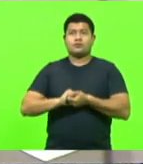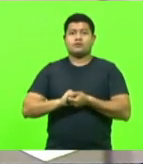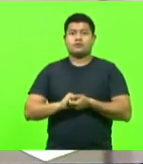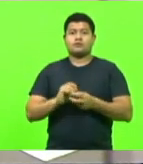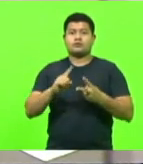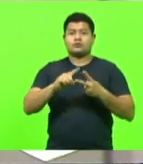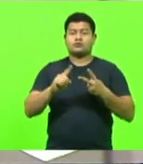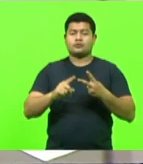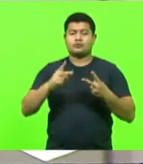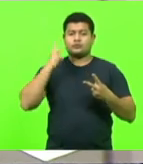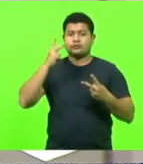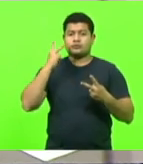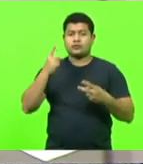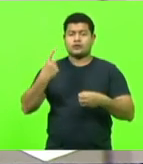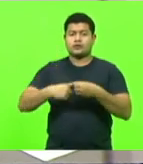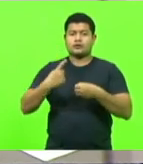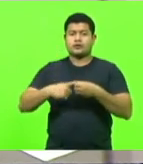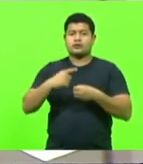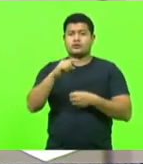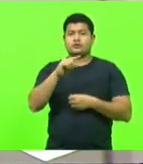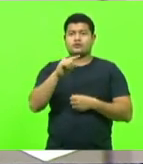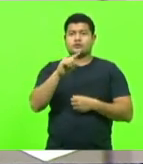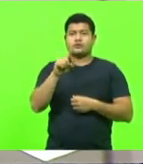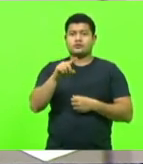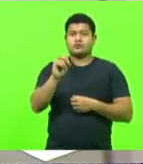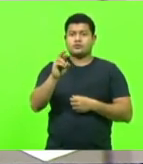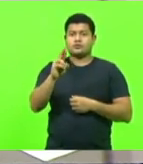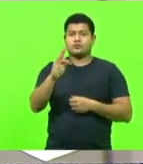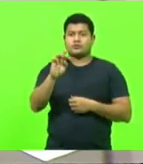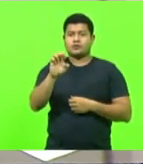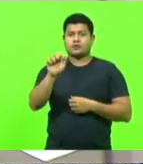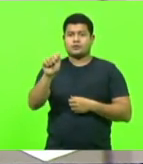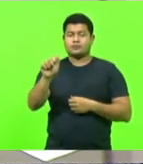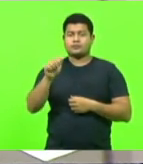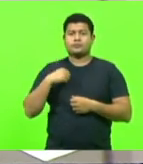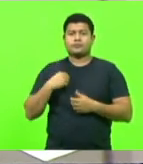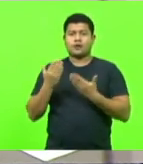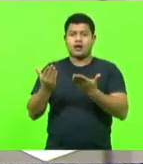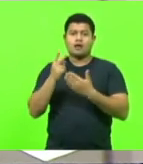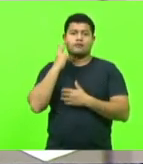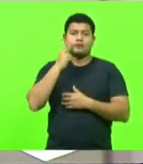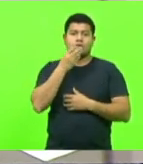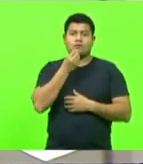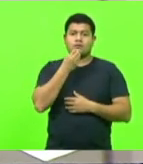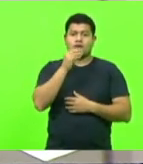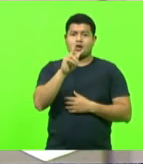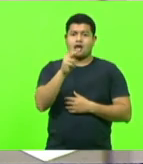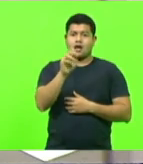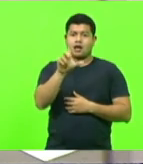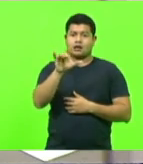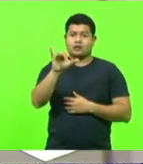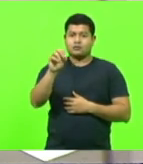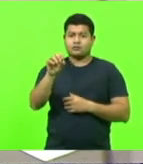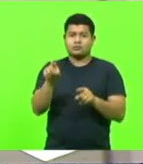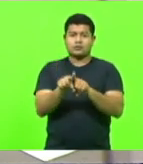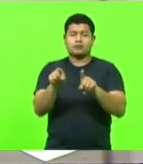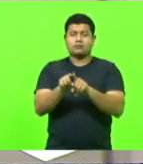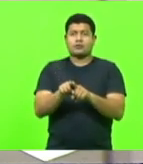vereadores do município de Zorté. O vereador Hélio está presente aqui no plenário, bem como